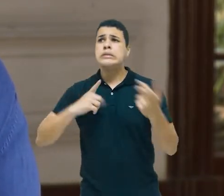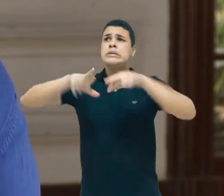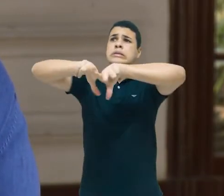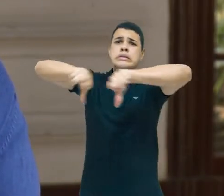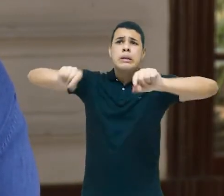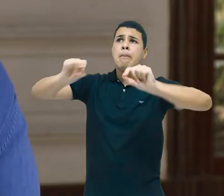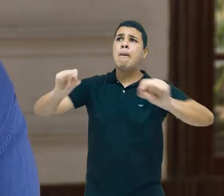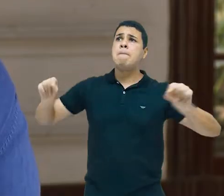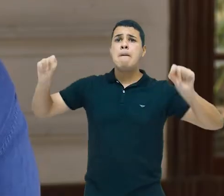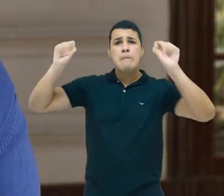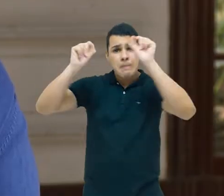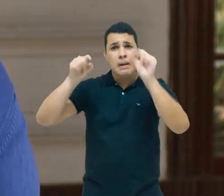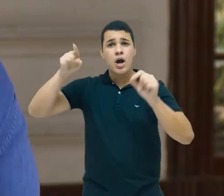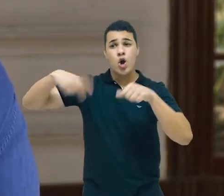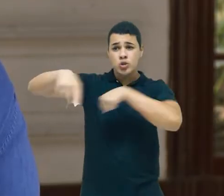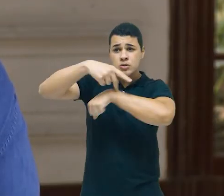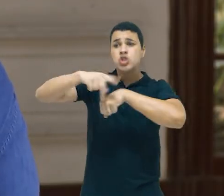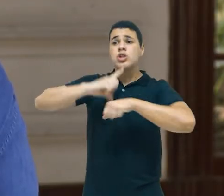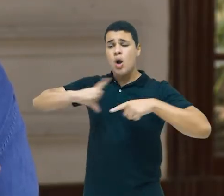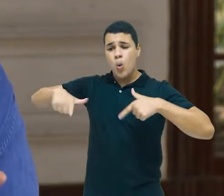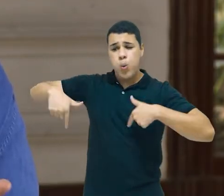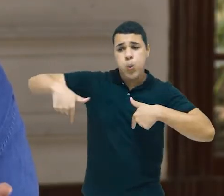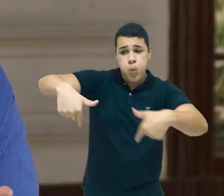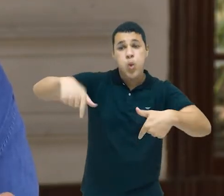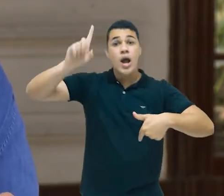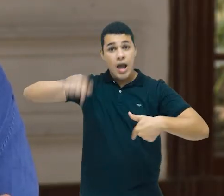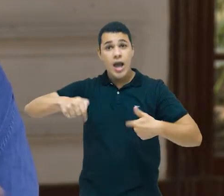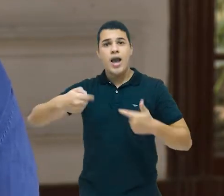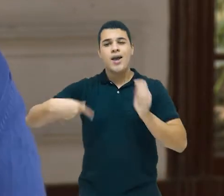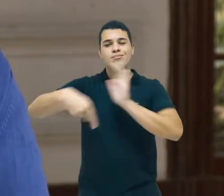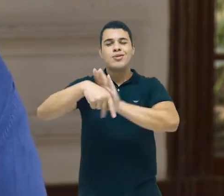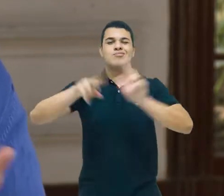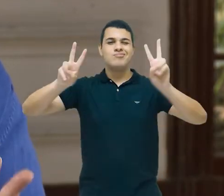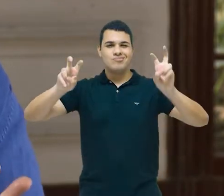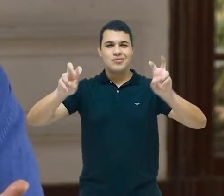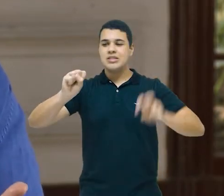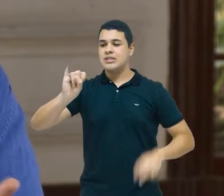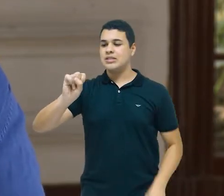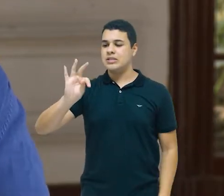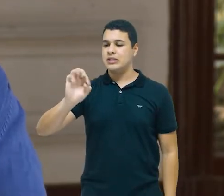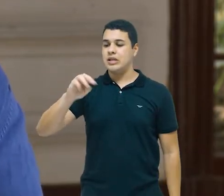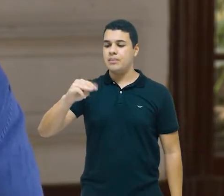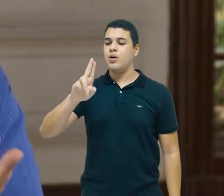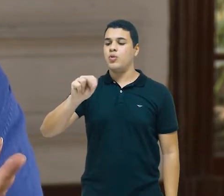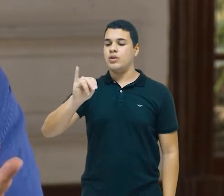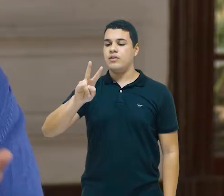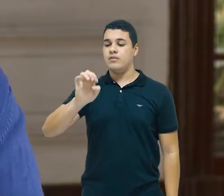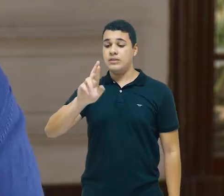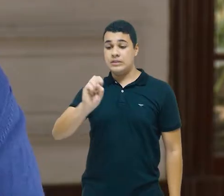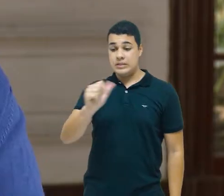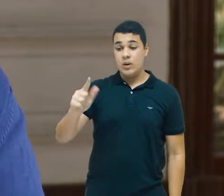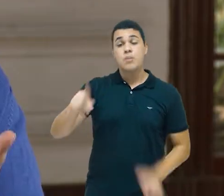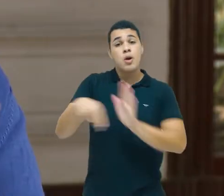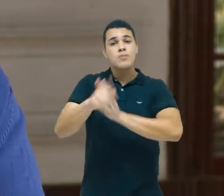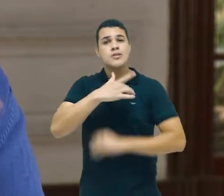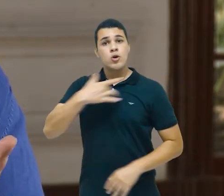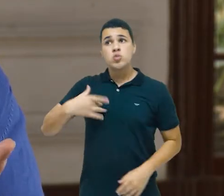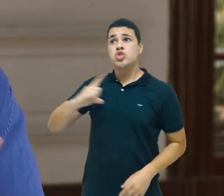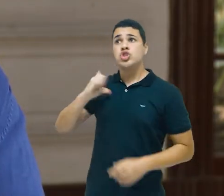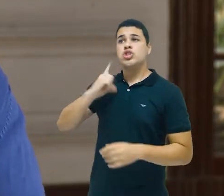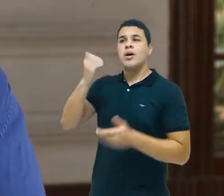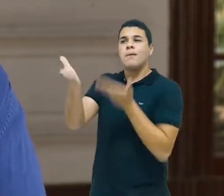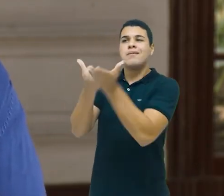países já havia, então, os chamados sistemas universais de saúde. Toda a população era atendida com um padrão